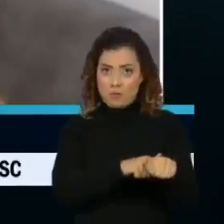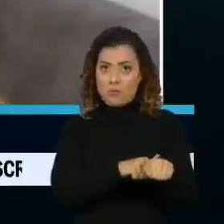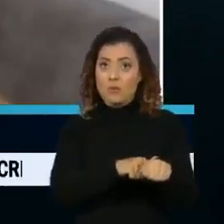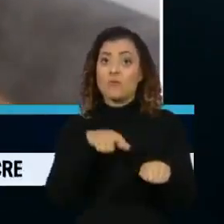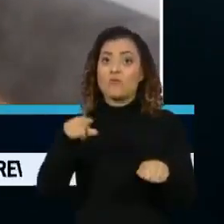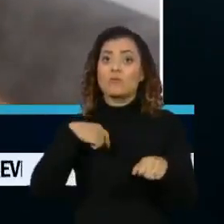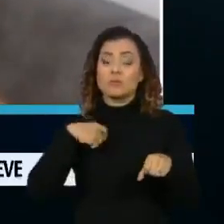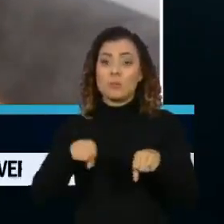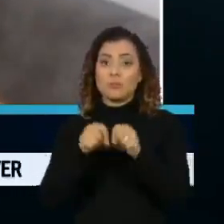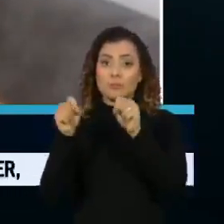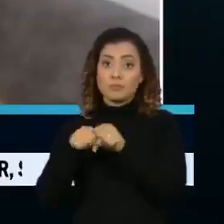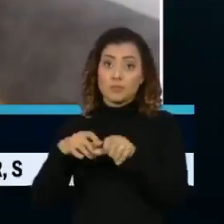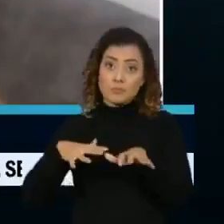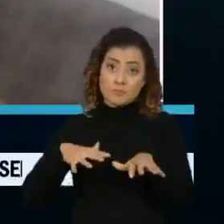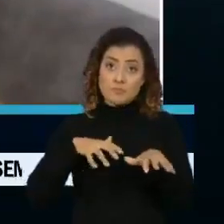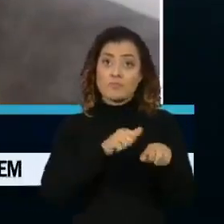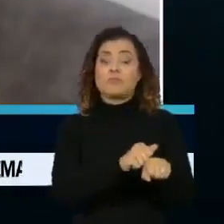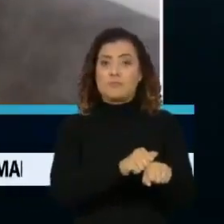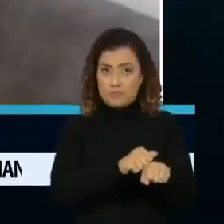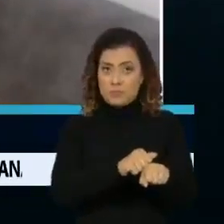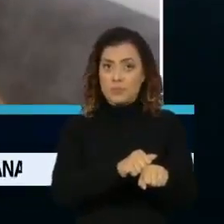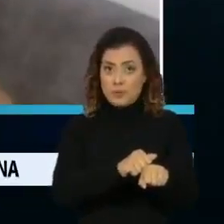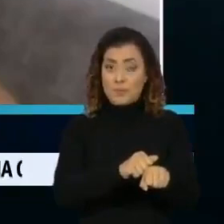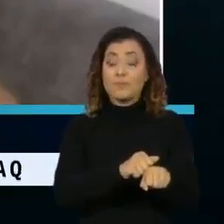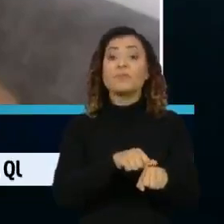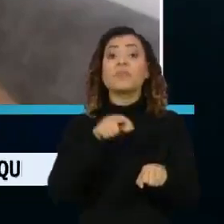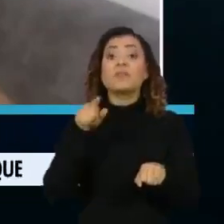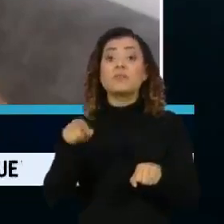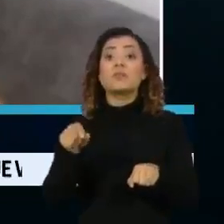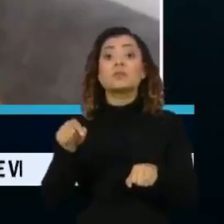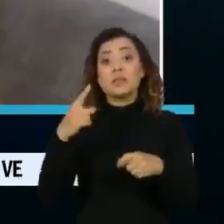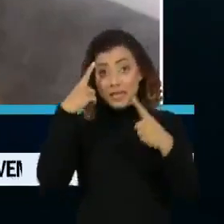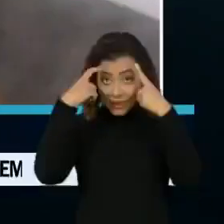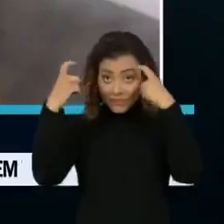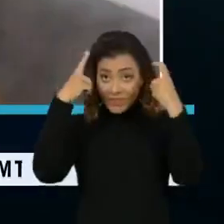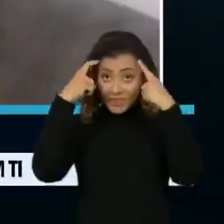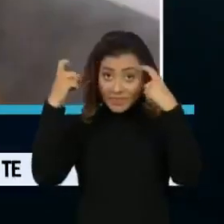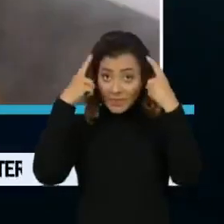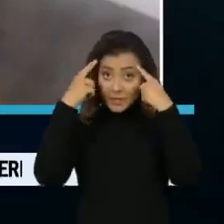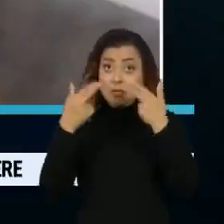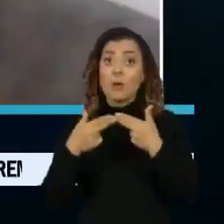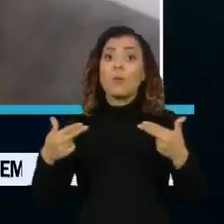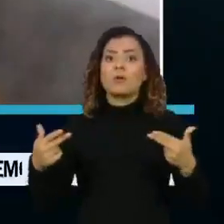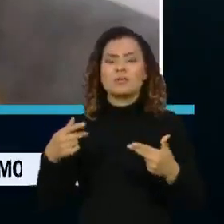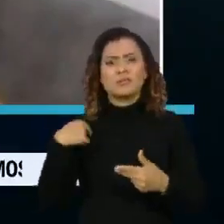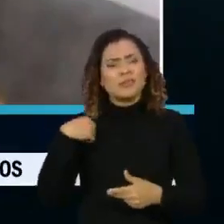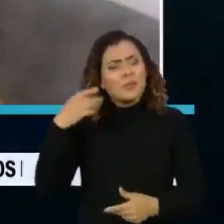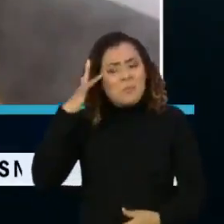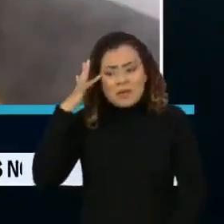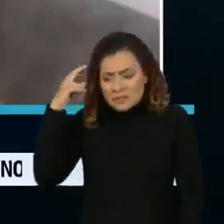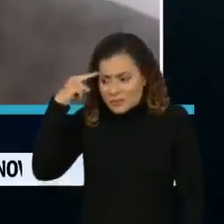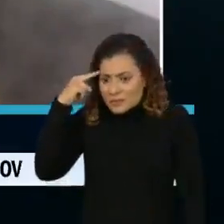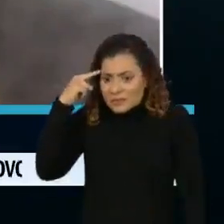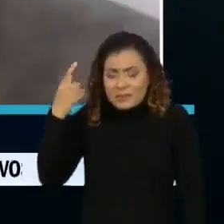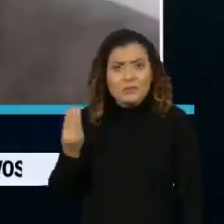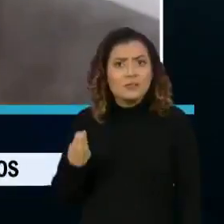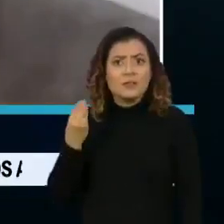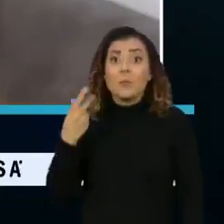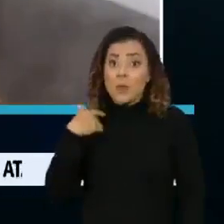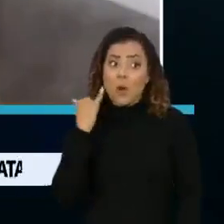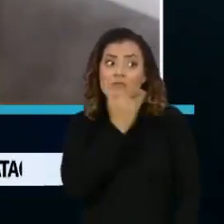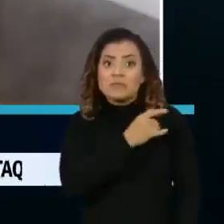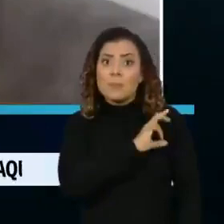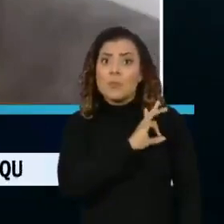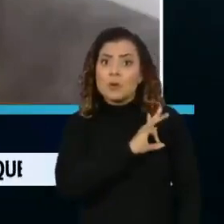você se quebrou numa batida de carro e estaria criando essa narrativa, olha a cabeça doentia. E aí eu avisei, inclusive, a